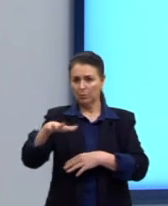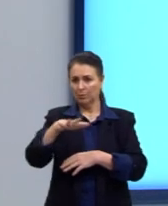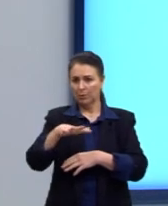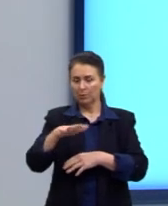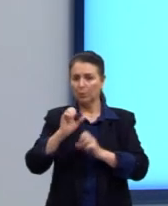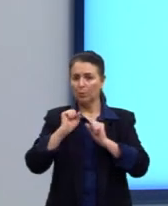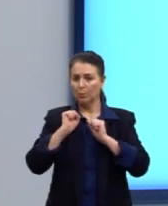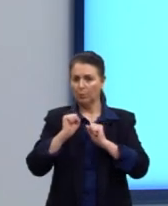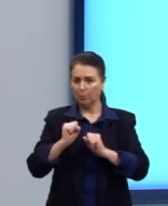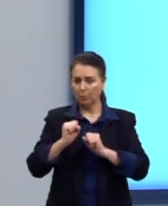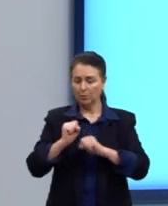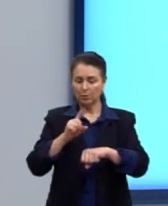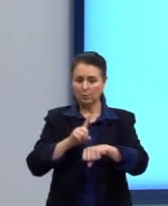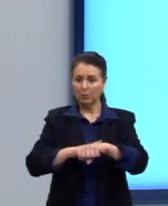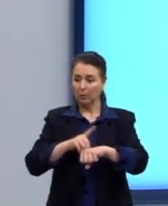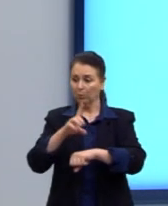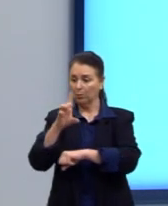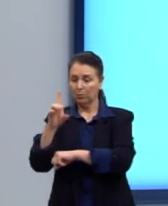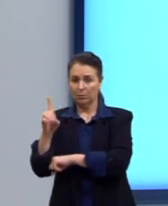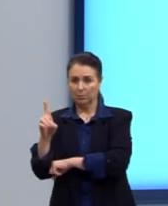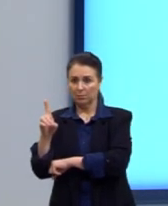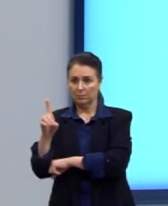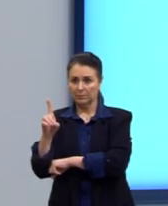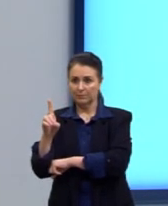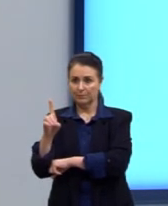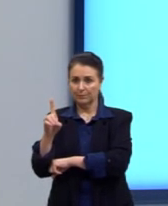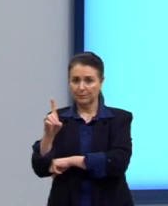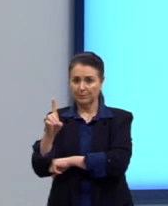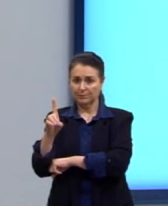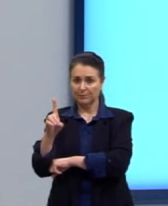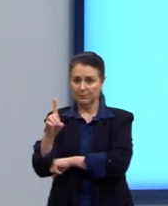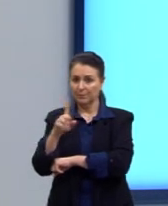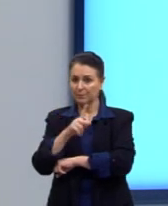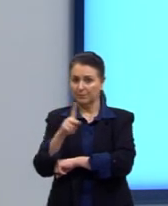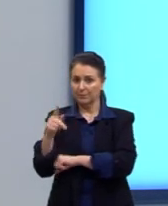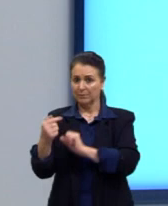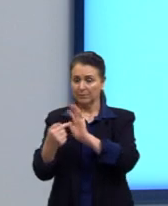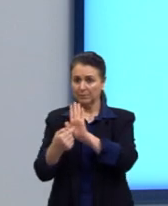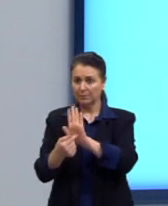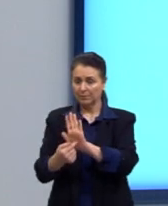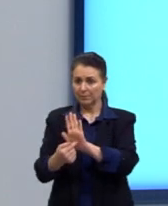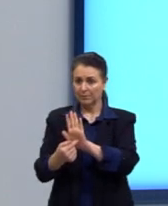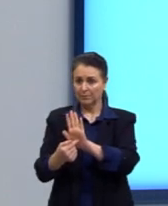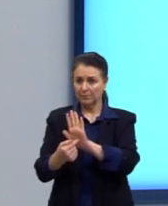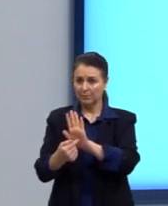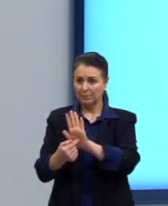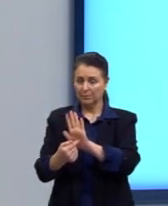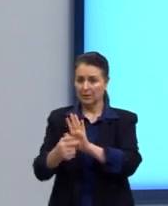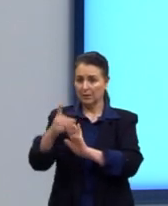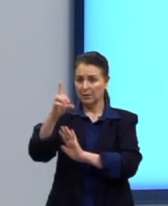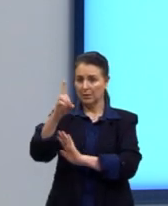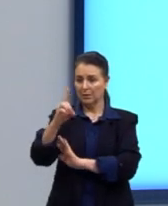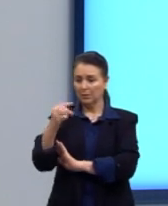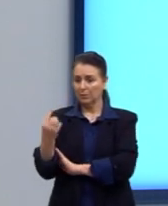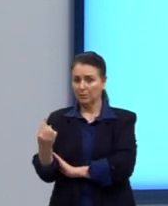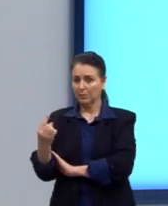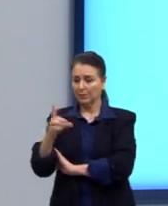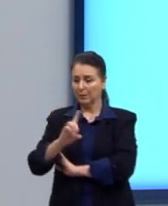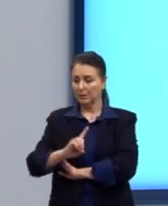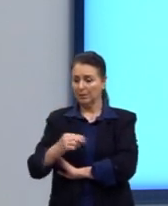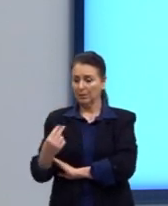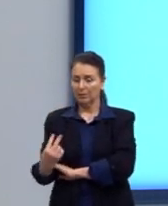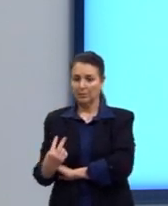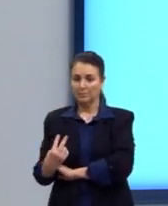pode levar no momento D, que é esse momento aqui, a situações D1 e